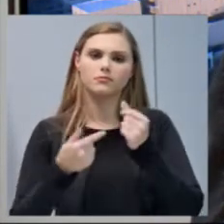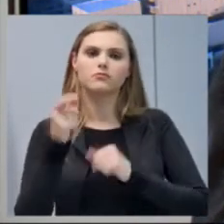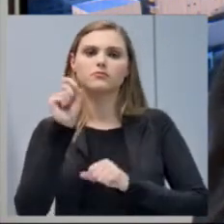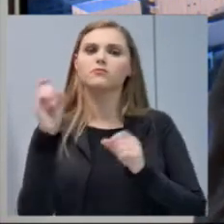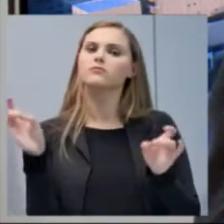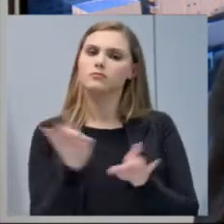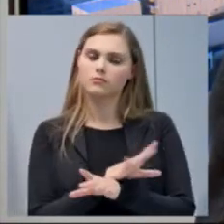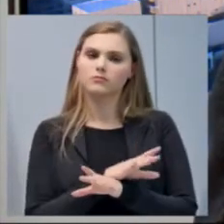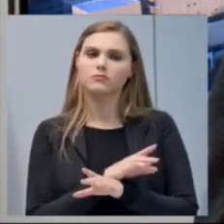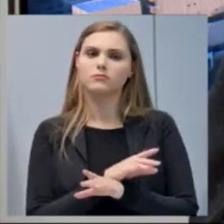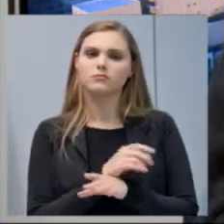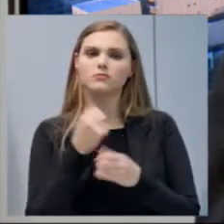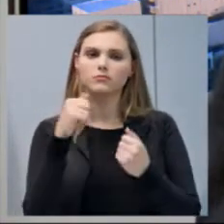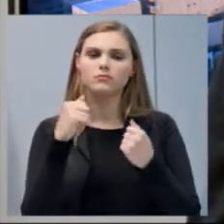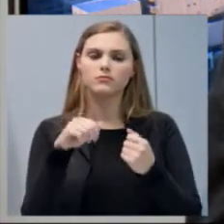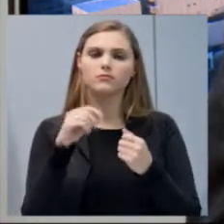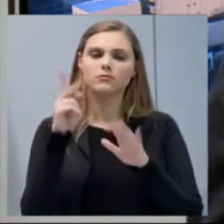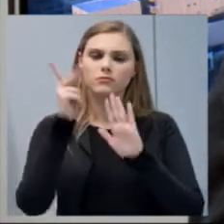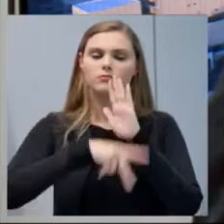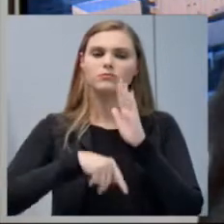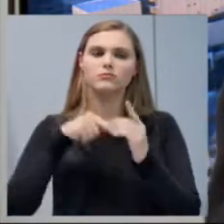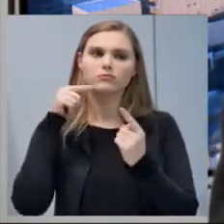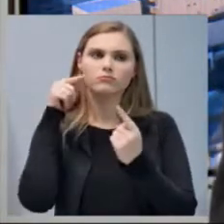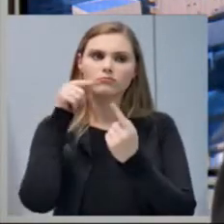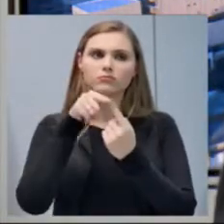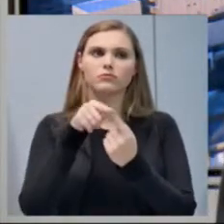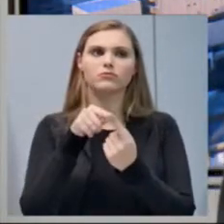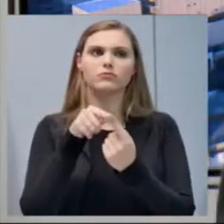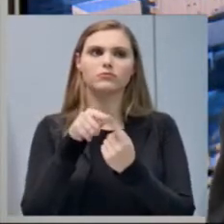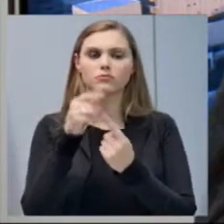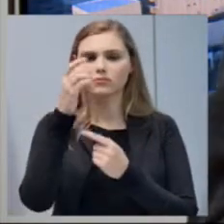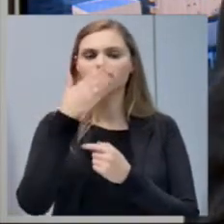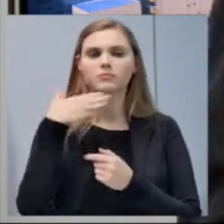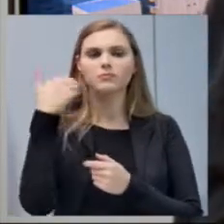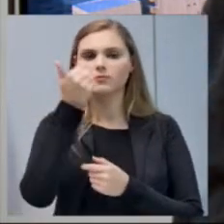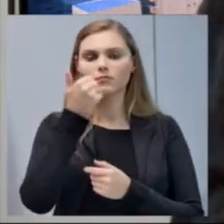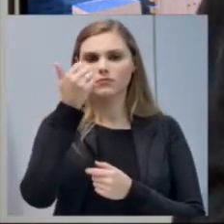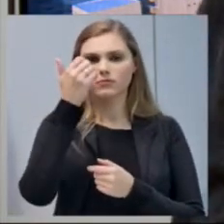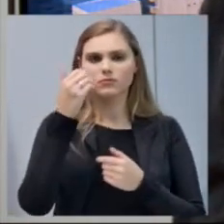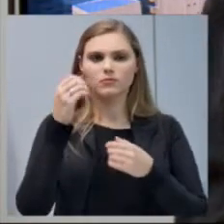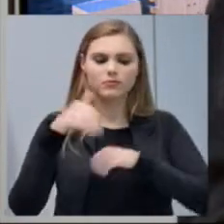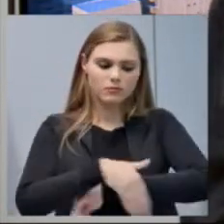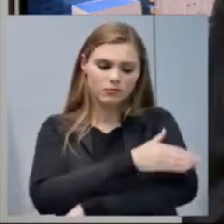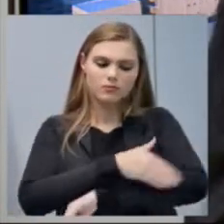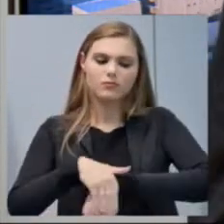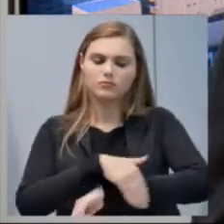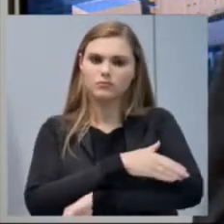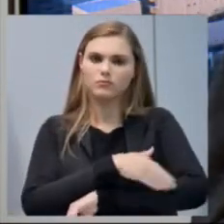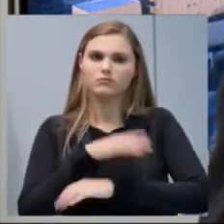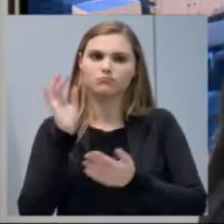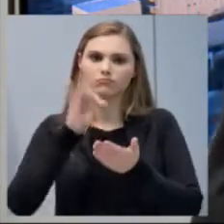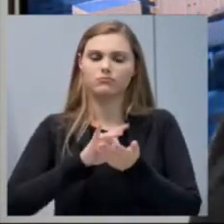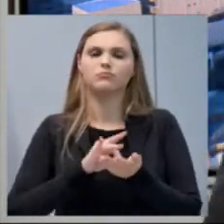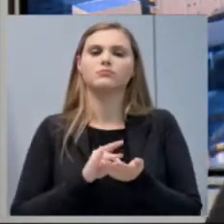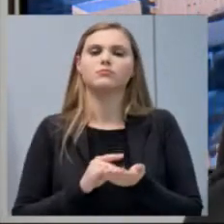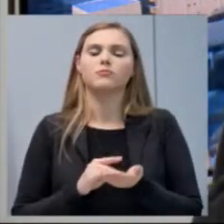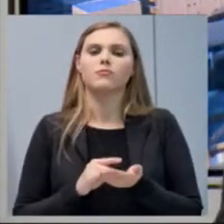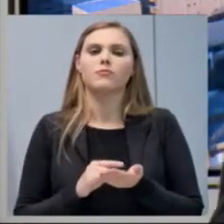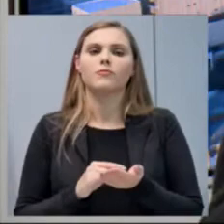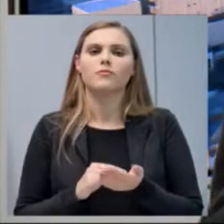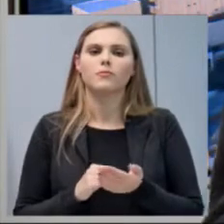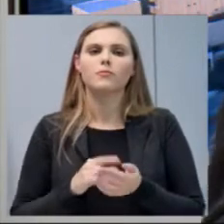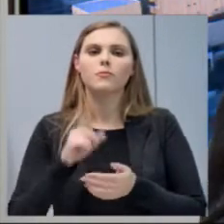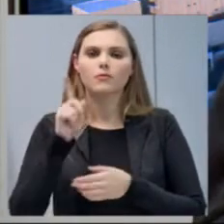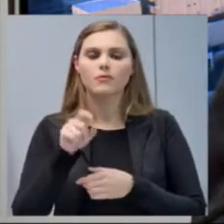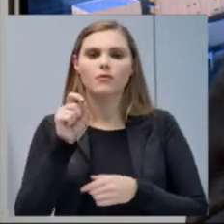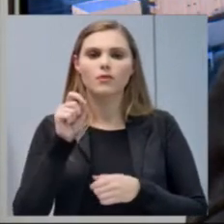Então, são pontuais, projetos pontuais, para que sejam melhorados, pelo menos, essas ruas em definitivo. Esse é o grande mote, o